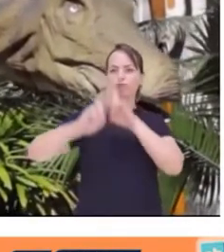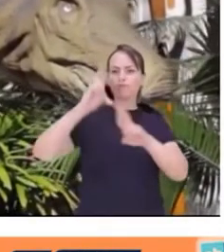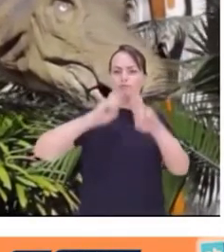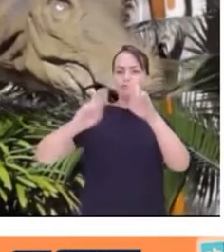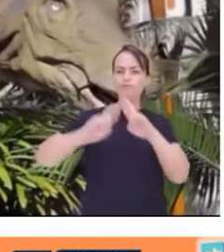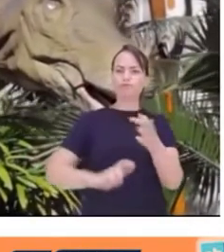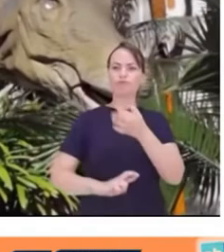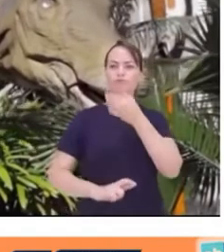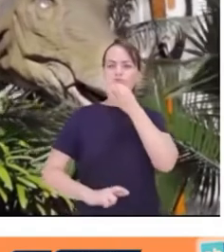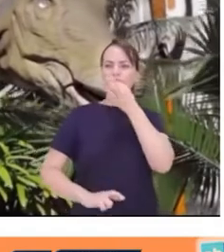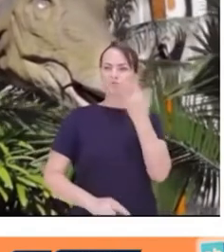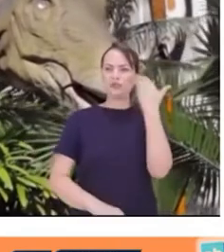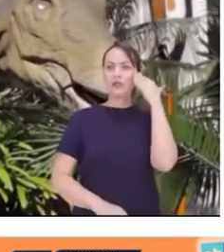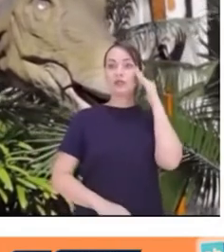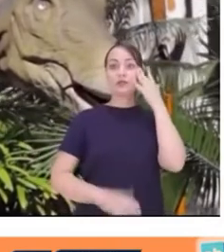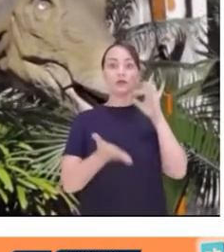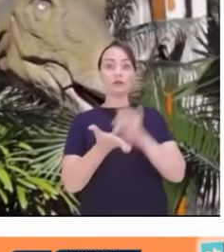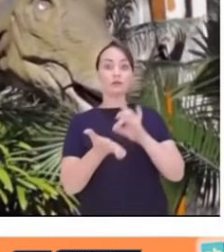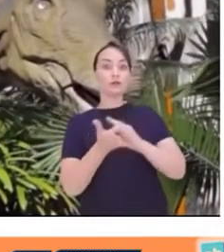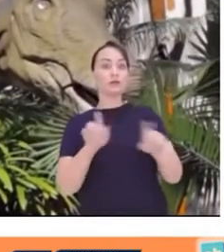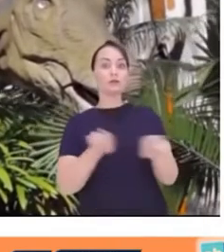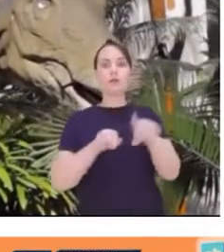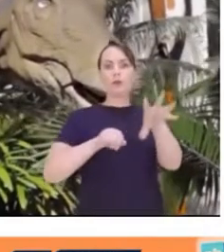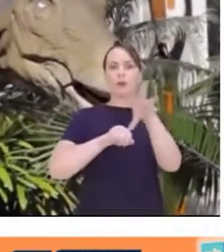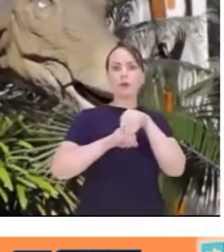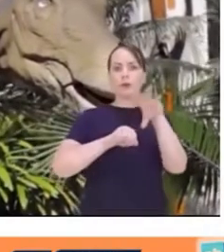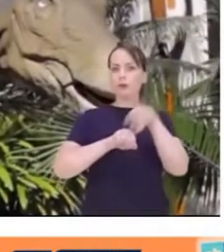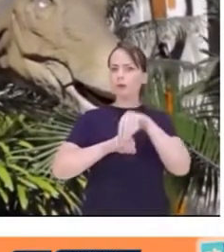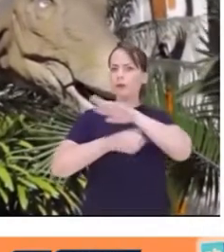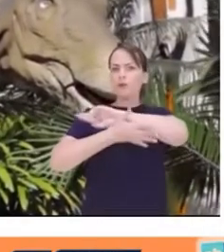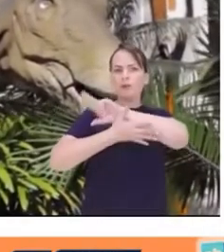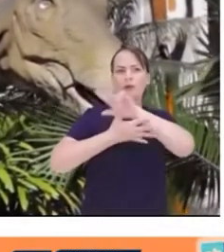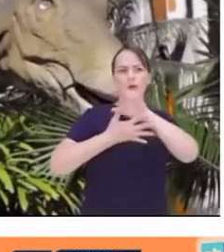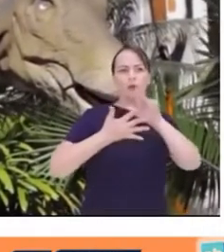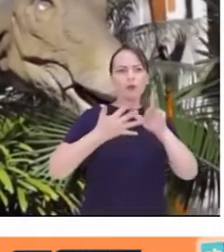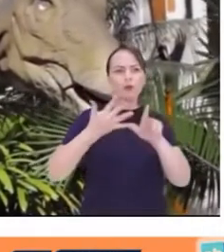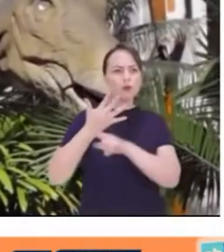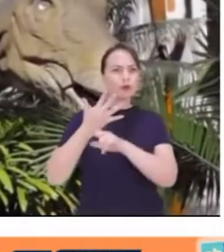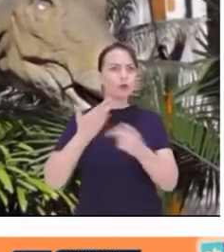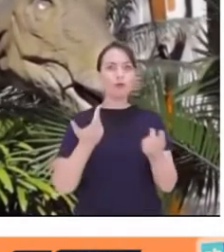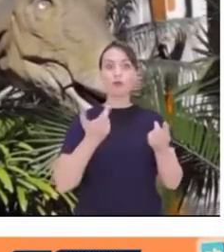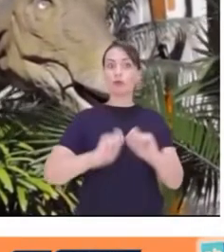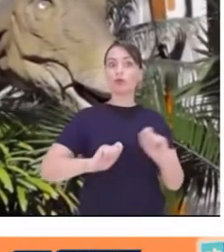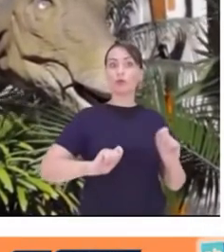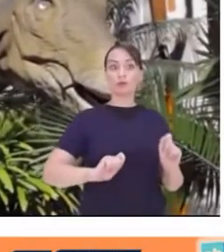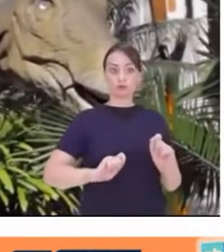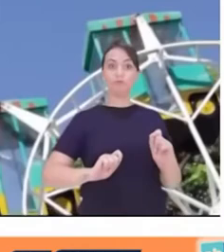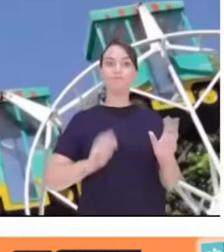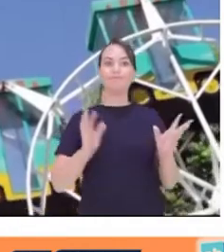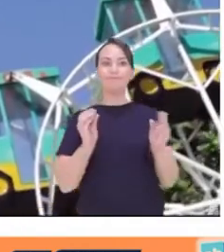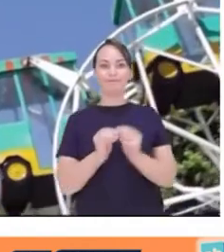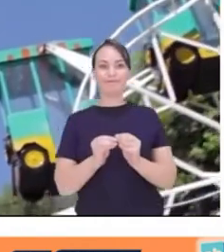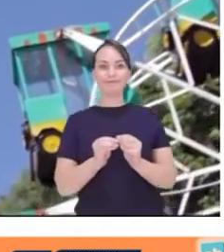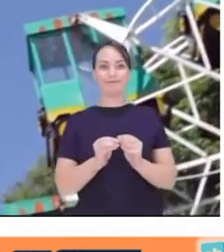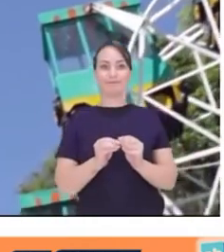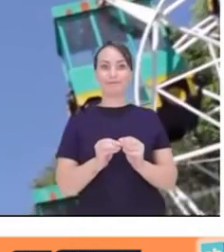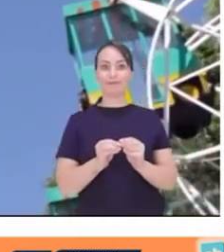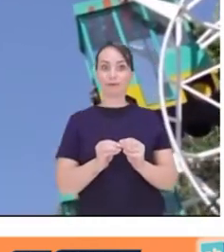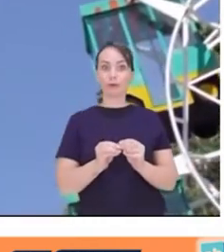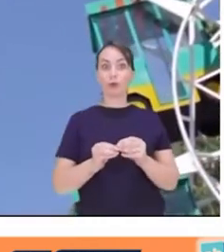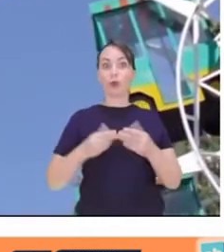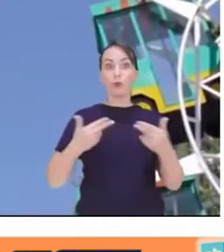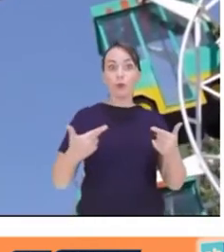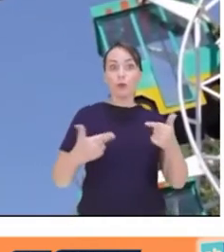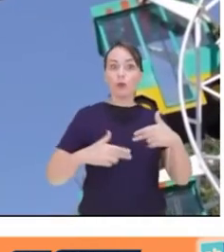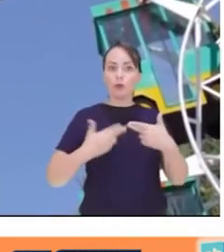interpretações sobre as realidades, novos conhecimentos, enfim, a novas possibilidades e conclusões. E uma das